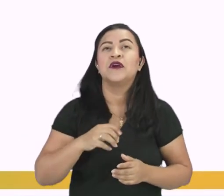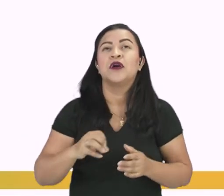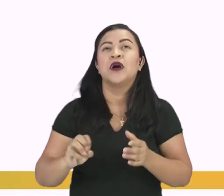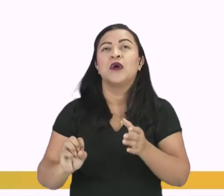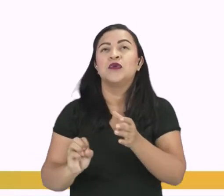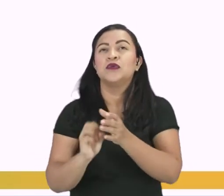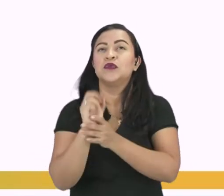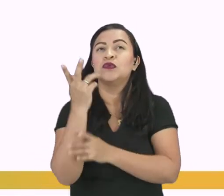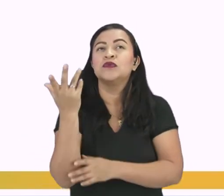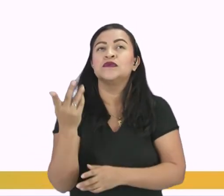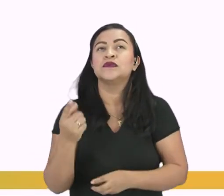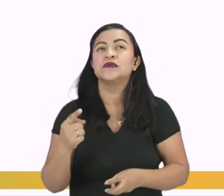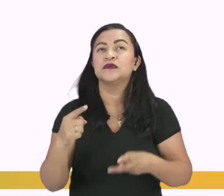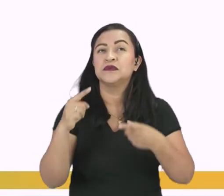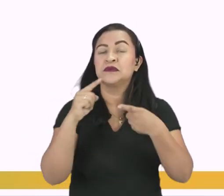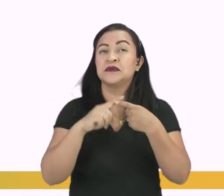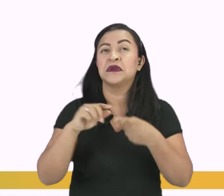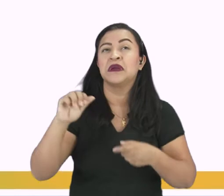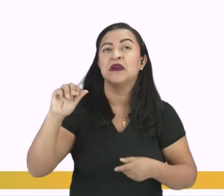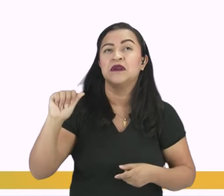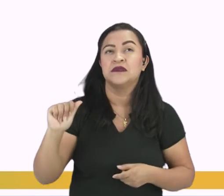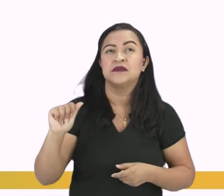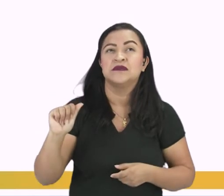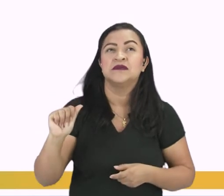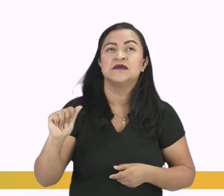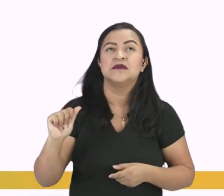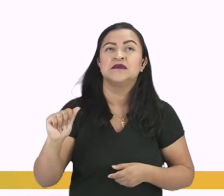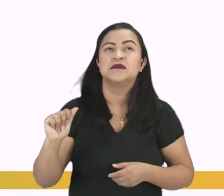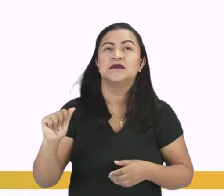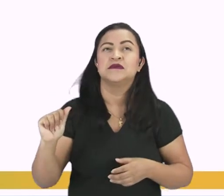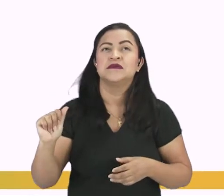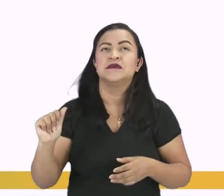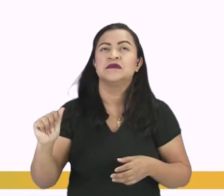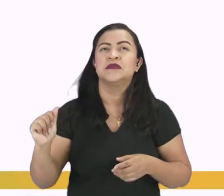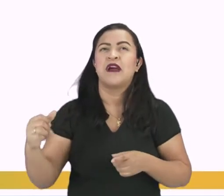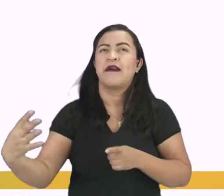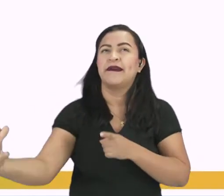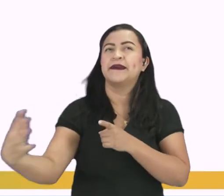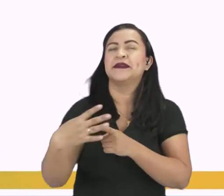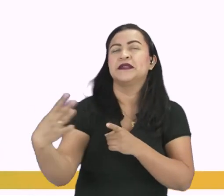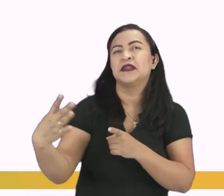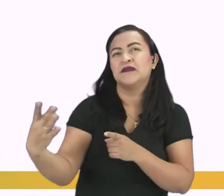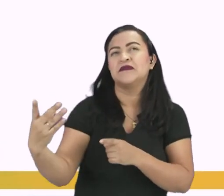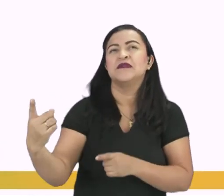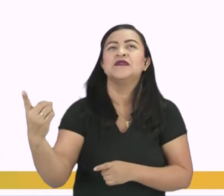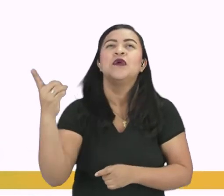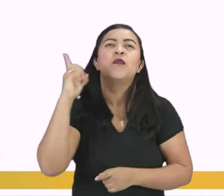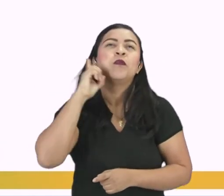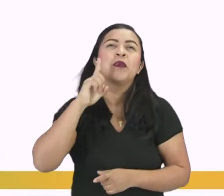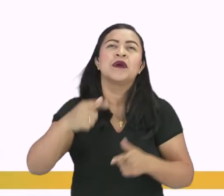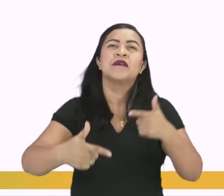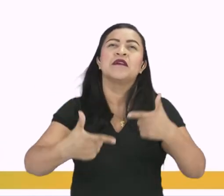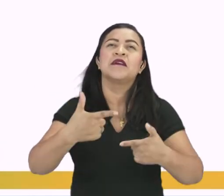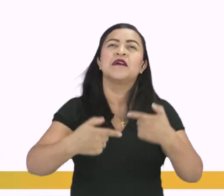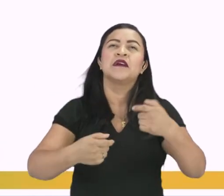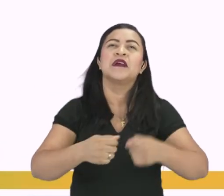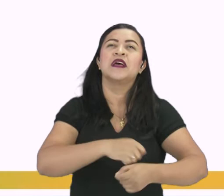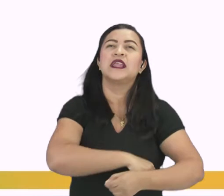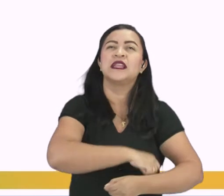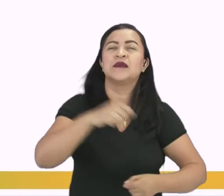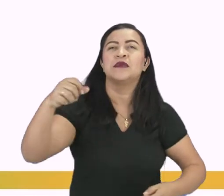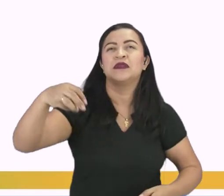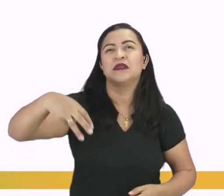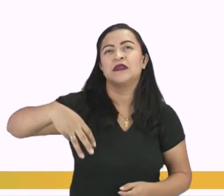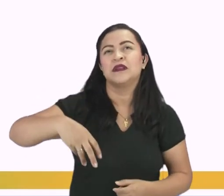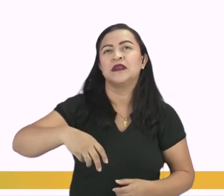letra A, a intervenção norte-americana na guerra da independência do México,